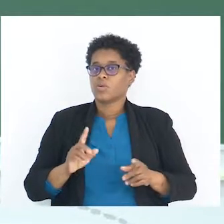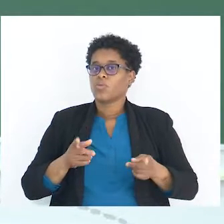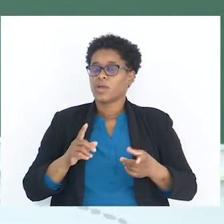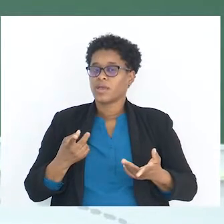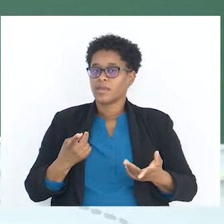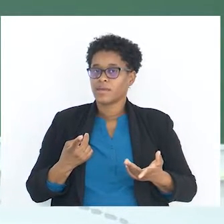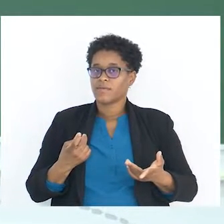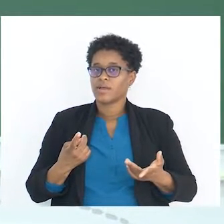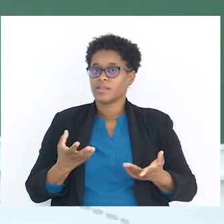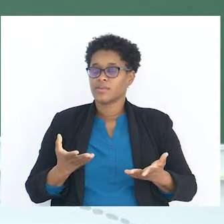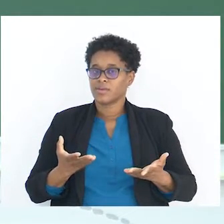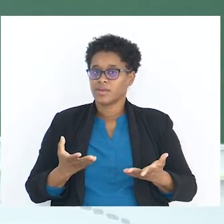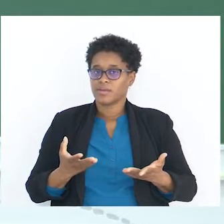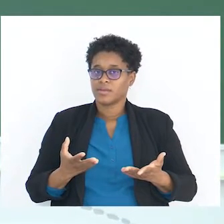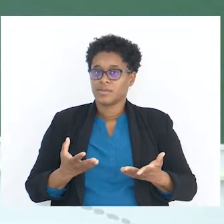o quê?